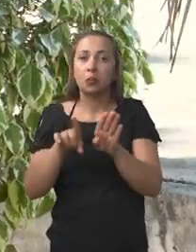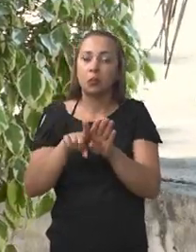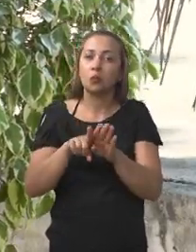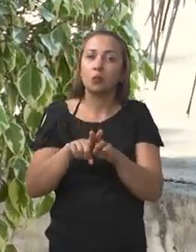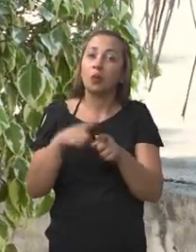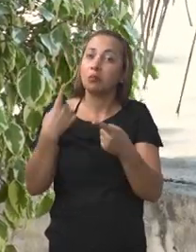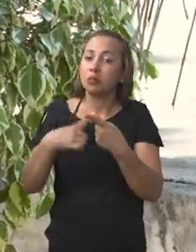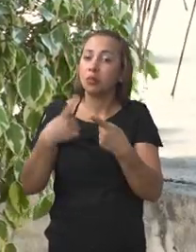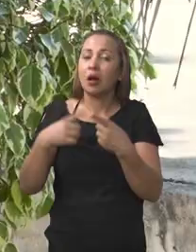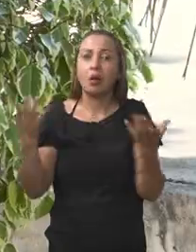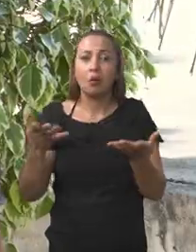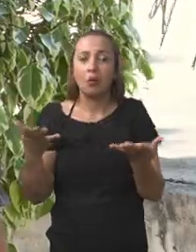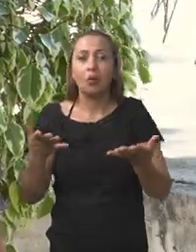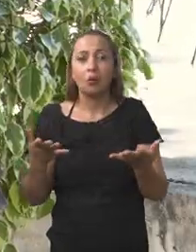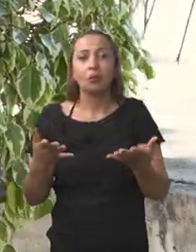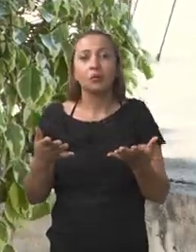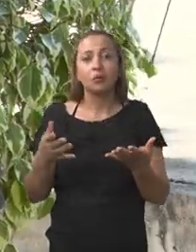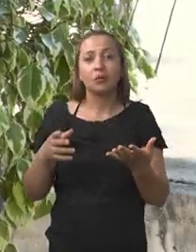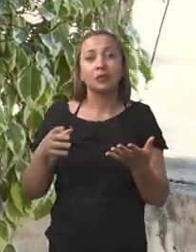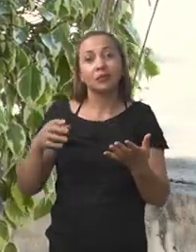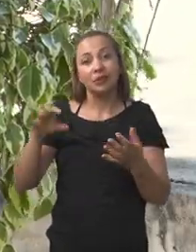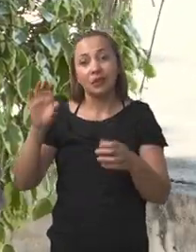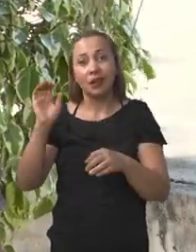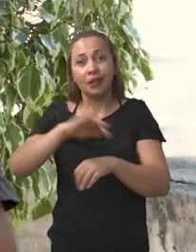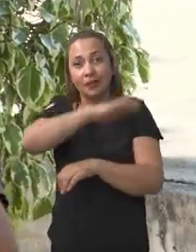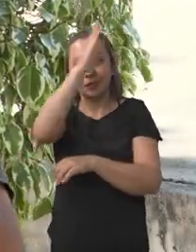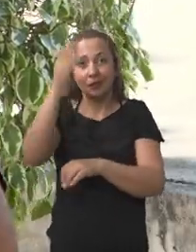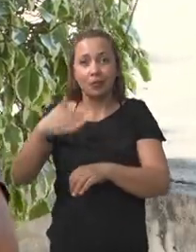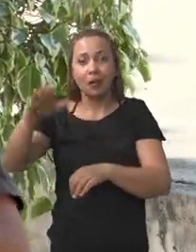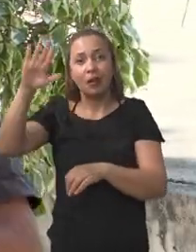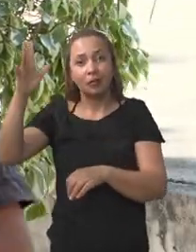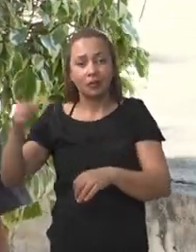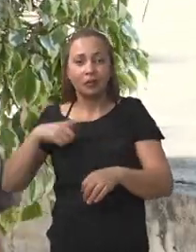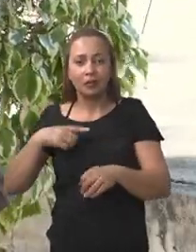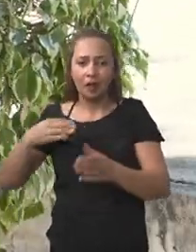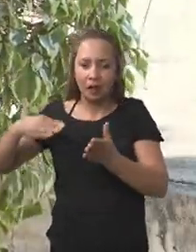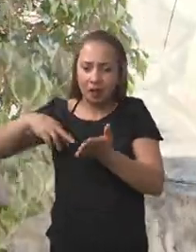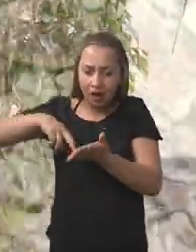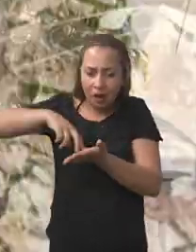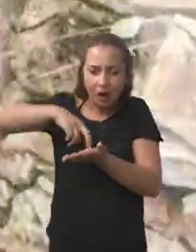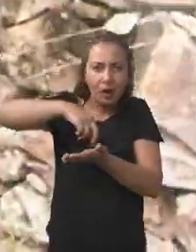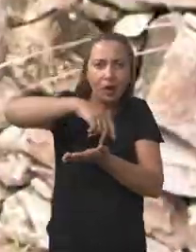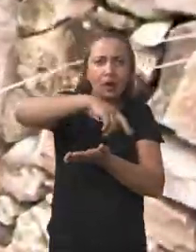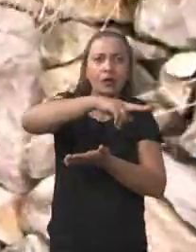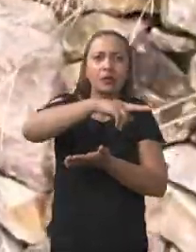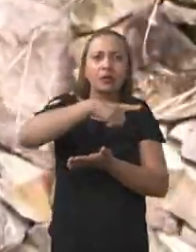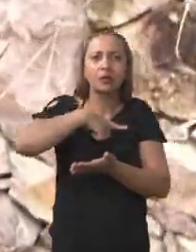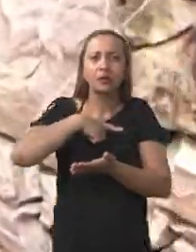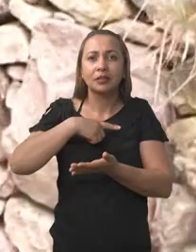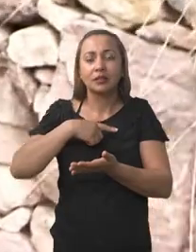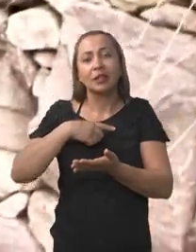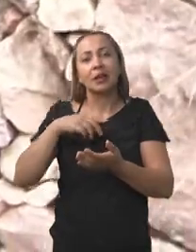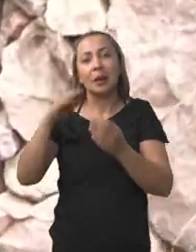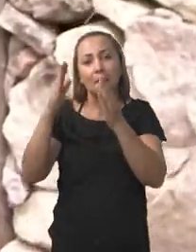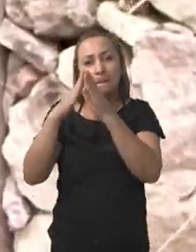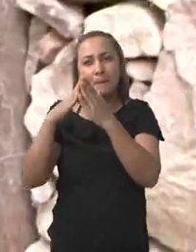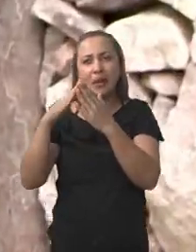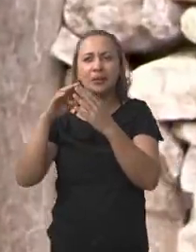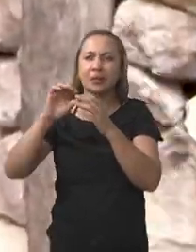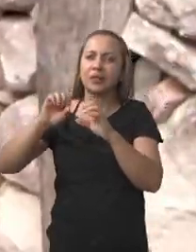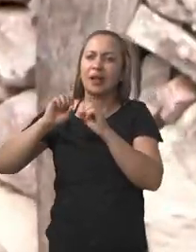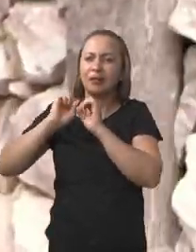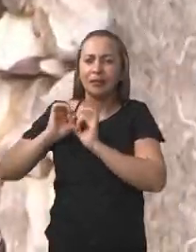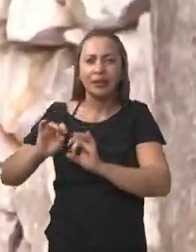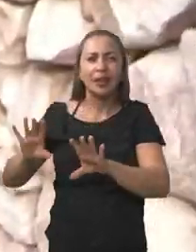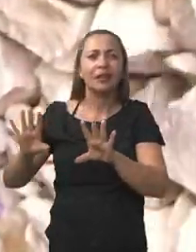porque hoje, na Chapada Diamantina, muitas trilhas, elas deixam resquícios, né? Aí, dessas construções, dessas ruínas, né?